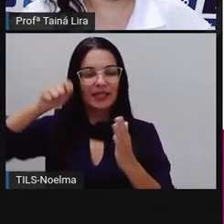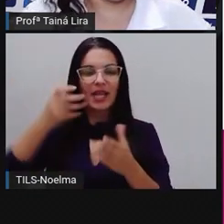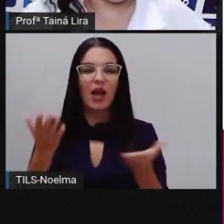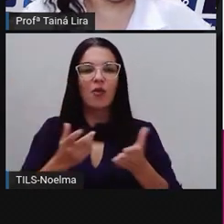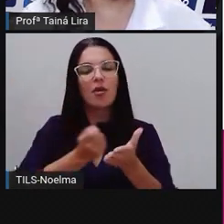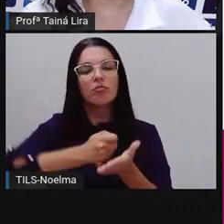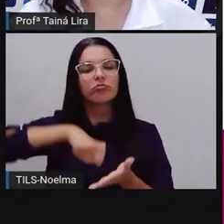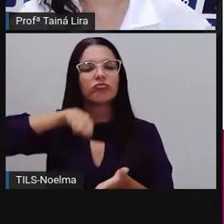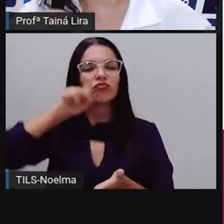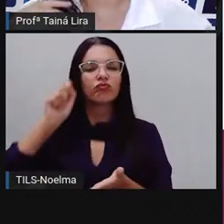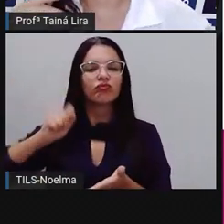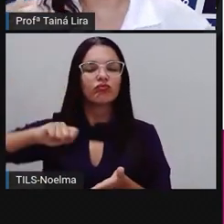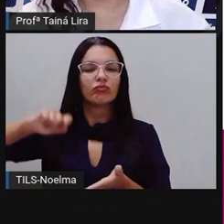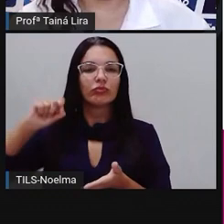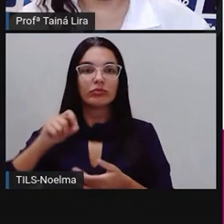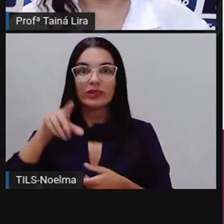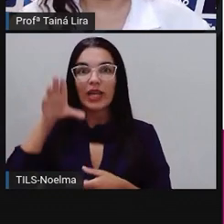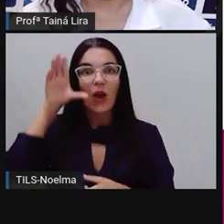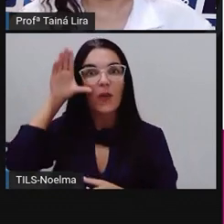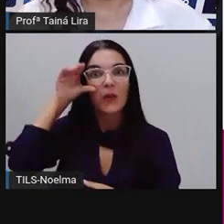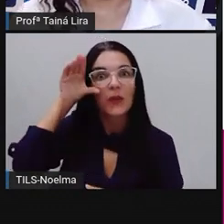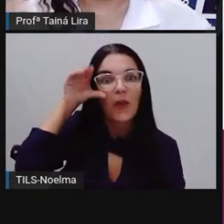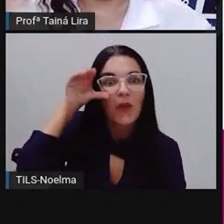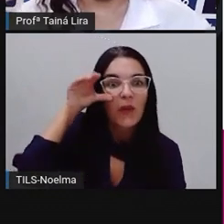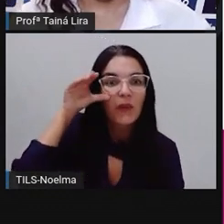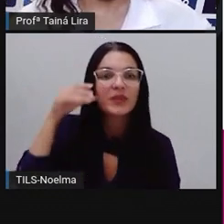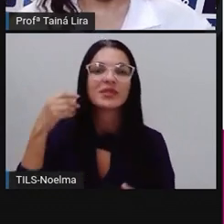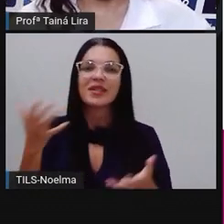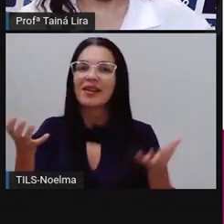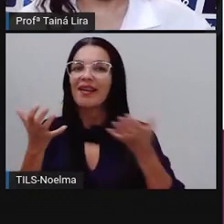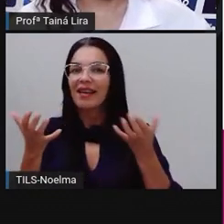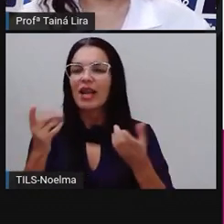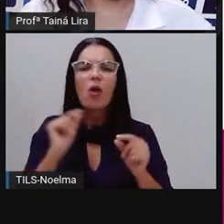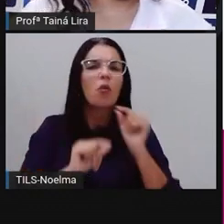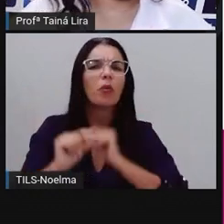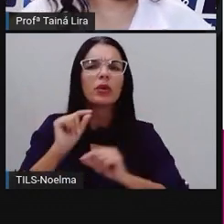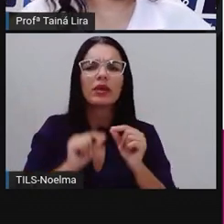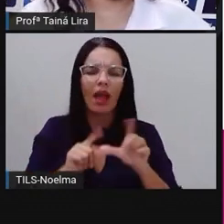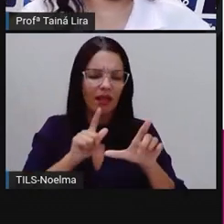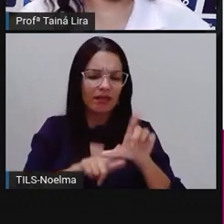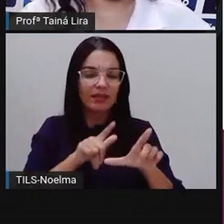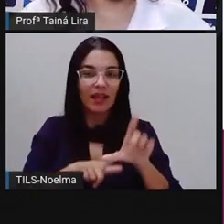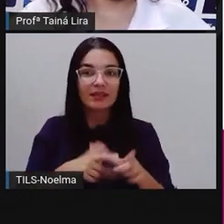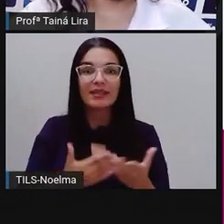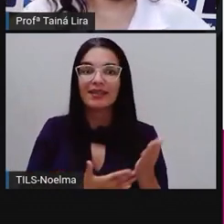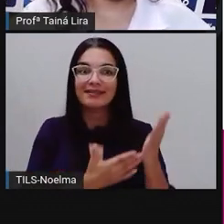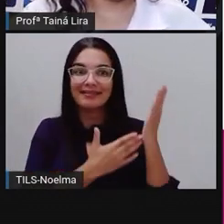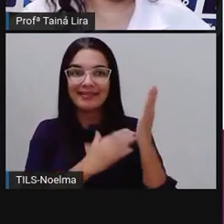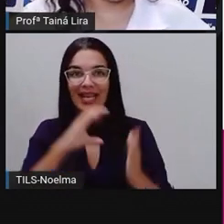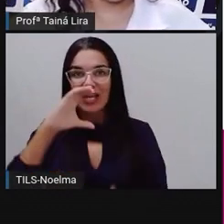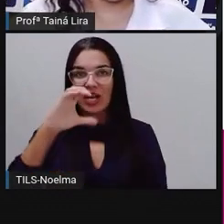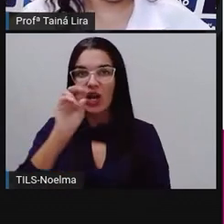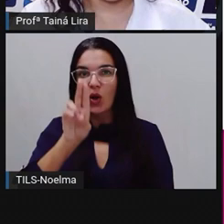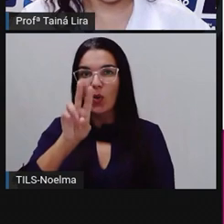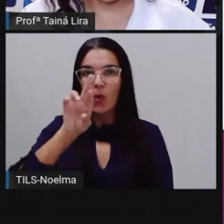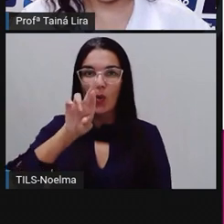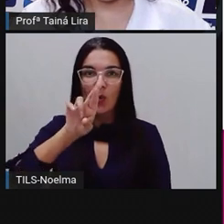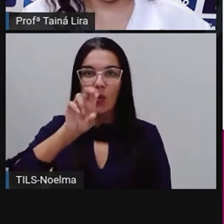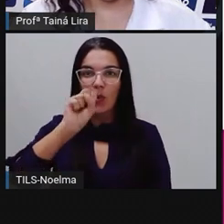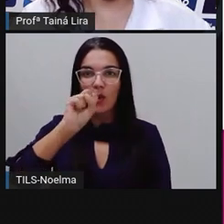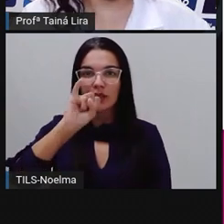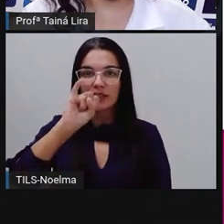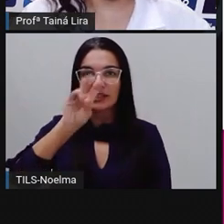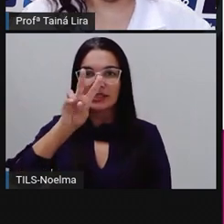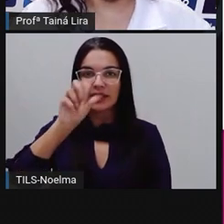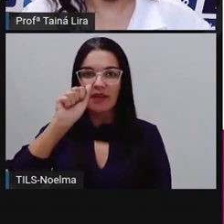curioso, quando a Pró falou Pró, o que é letra cursiva? Então, olha lá, aparecendo aqui na sua tela, Pró vai passar